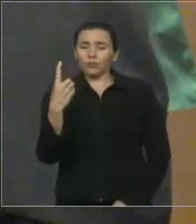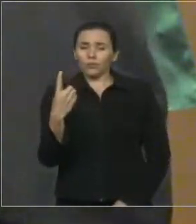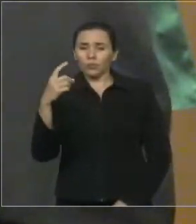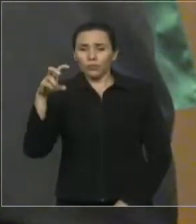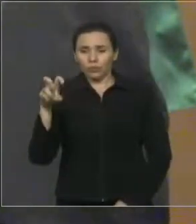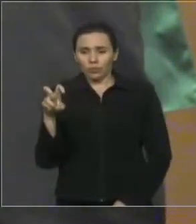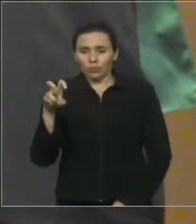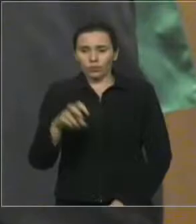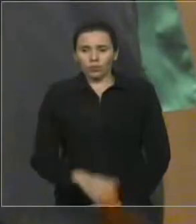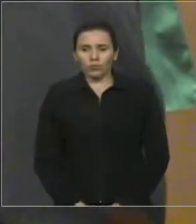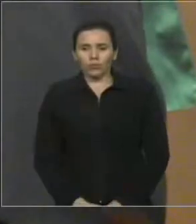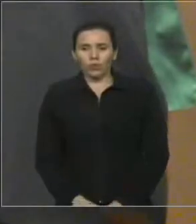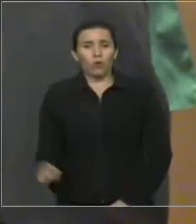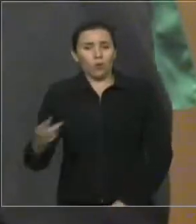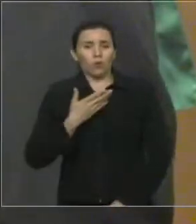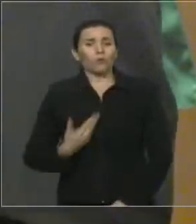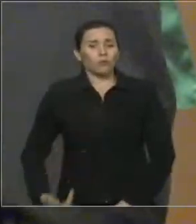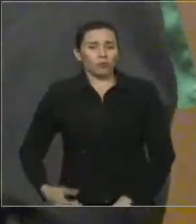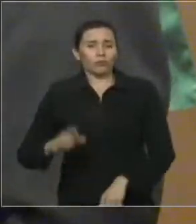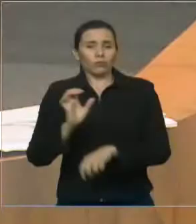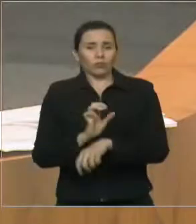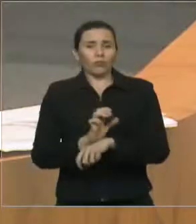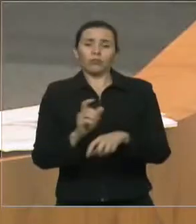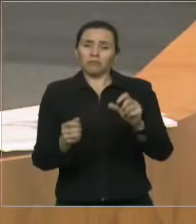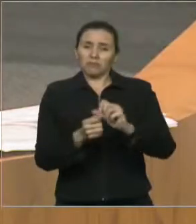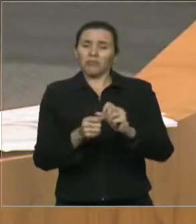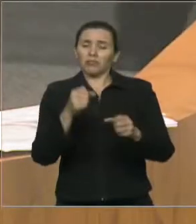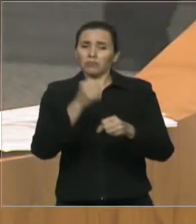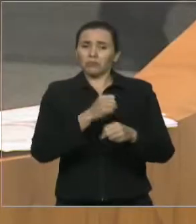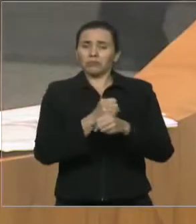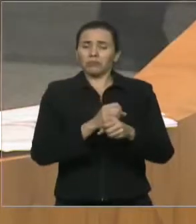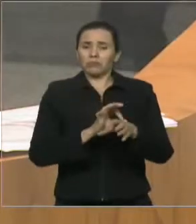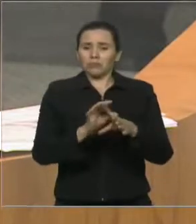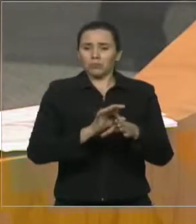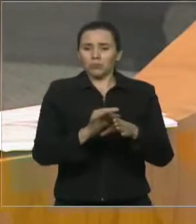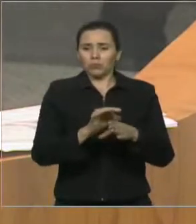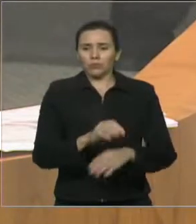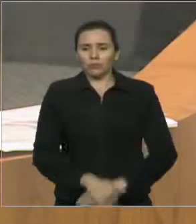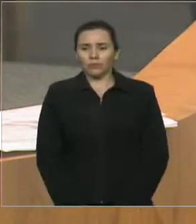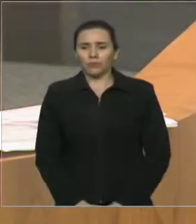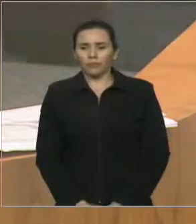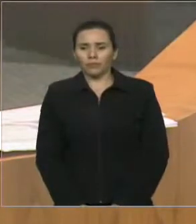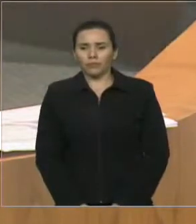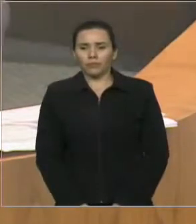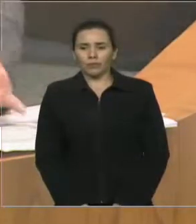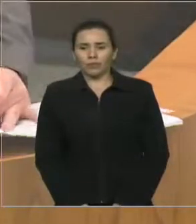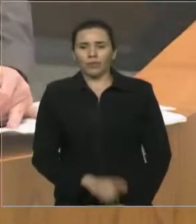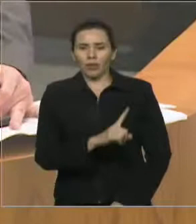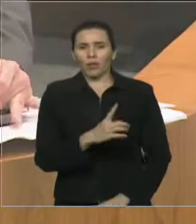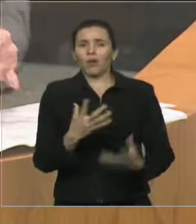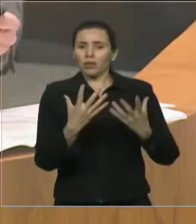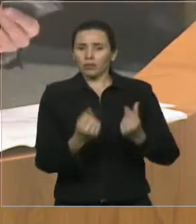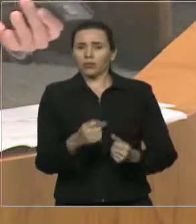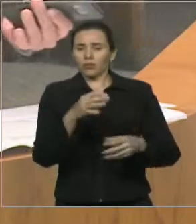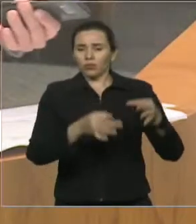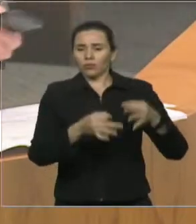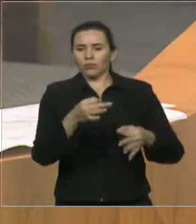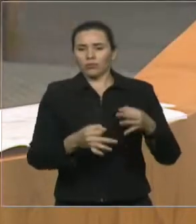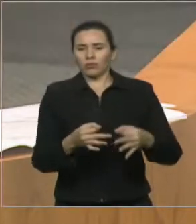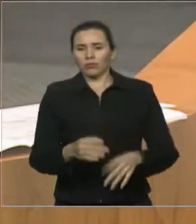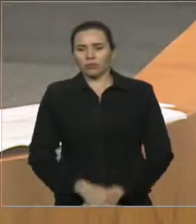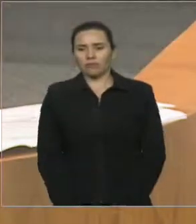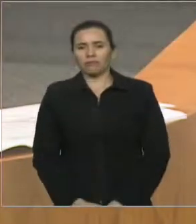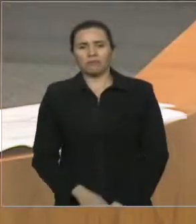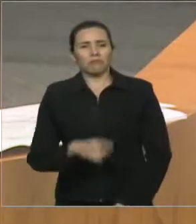foi feita pelo governo do Estado, contestada na justiça, aceita pela justiça e ninguém falou